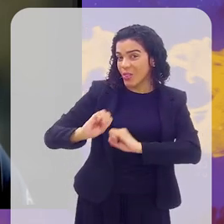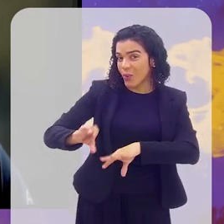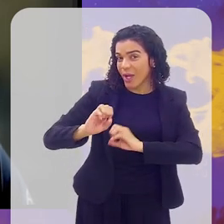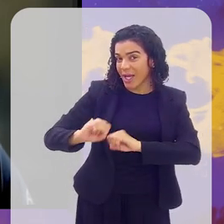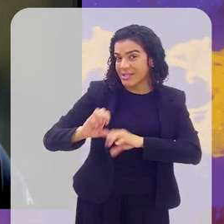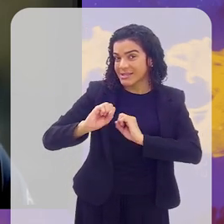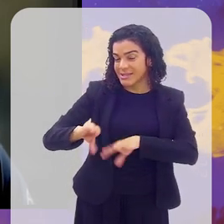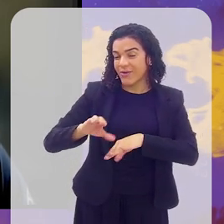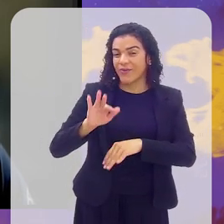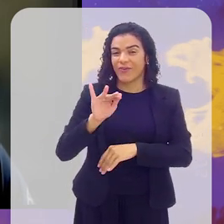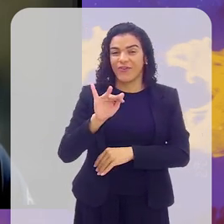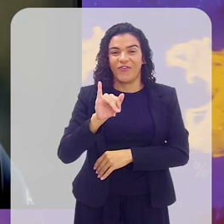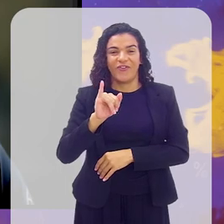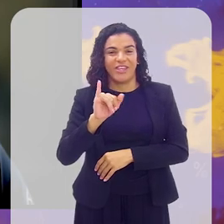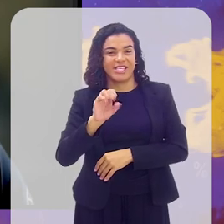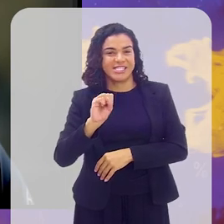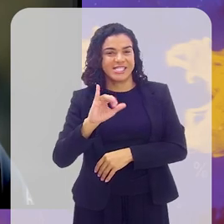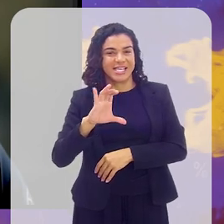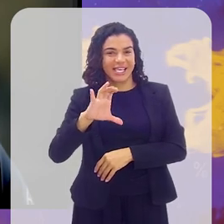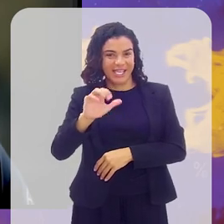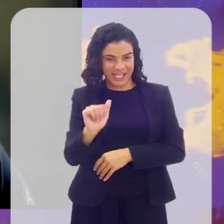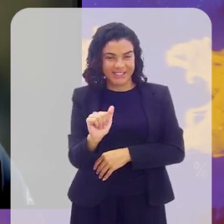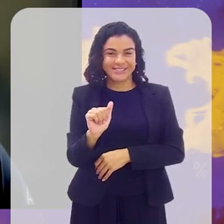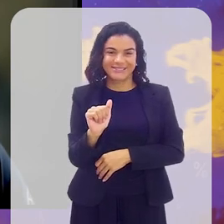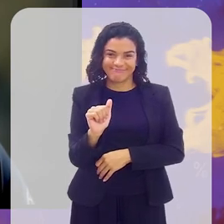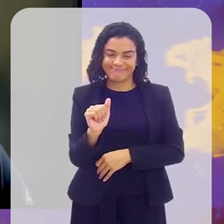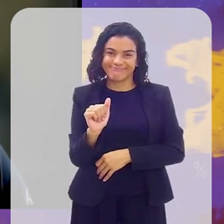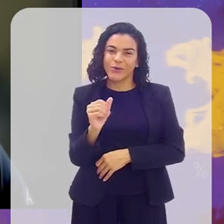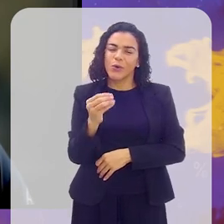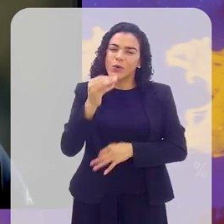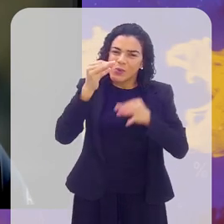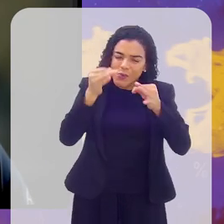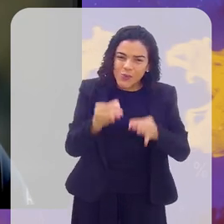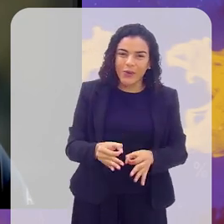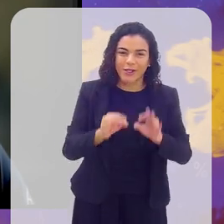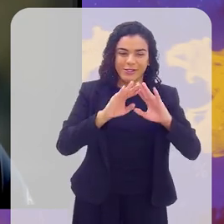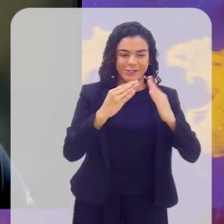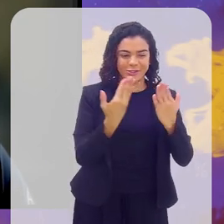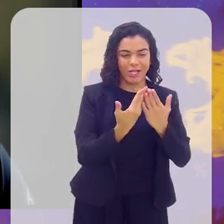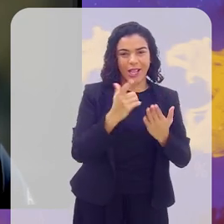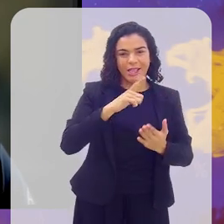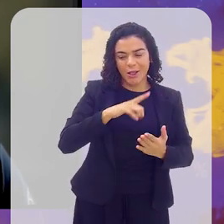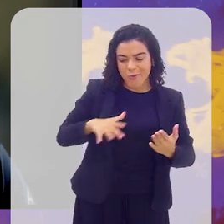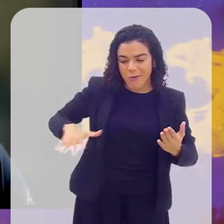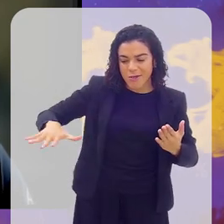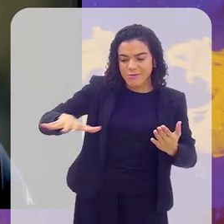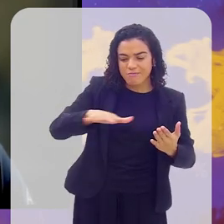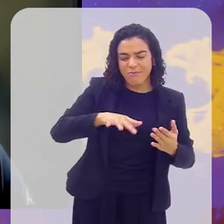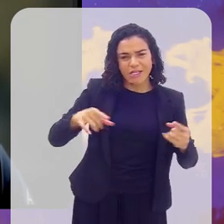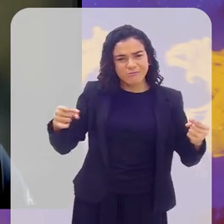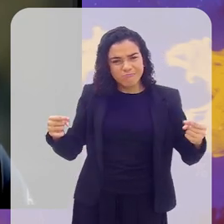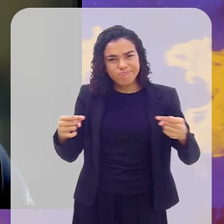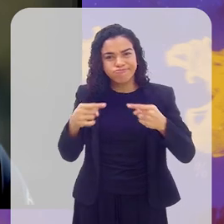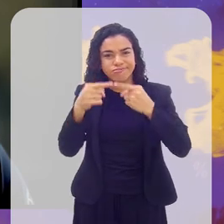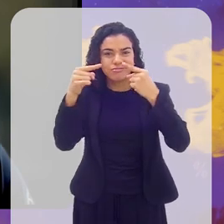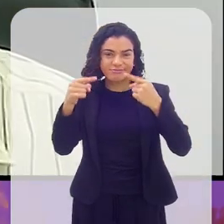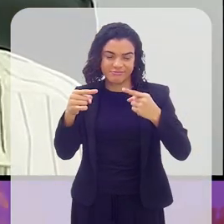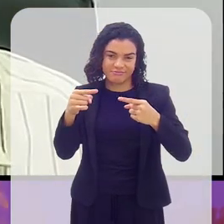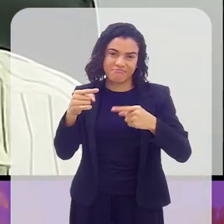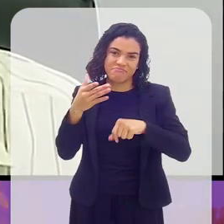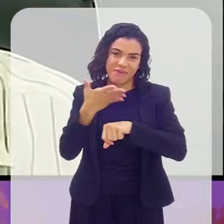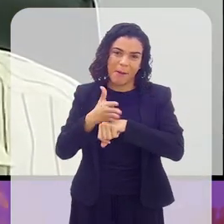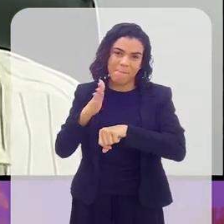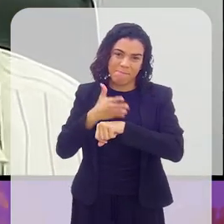de educação física. Exato. E o ideal era que toda escola tivesse um espaço